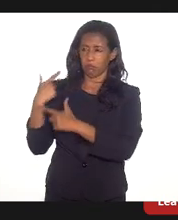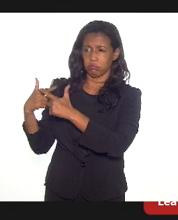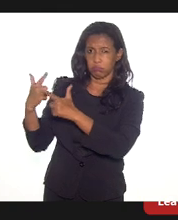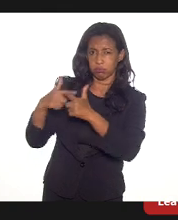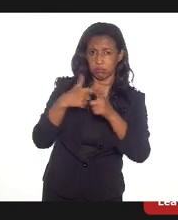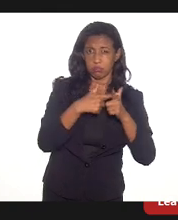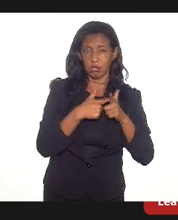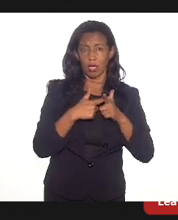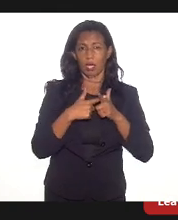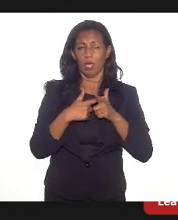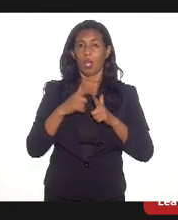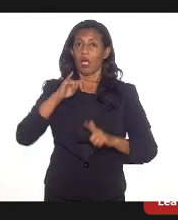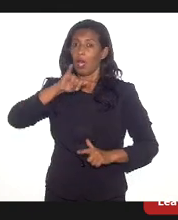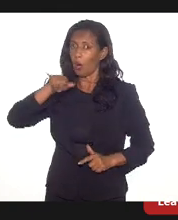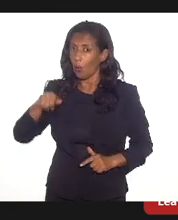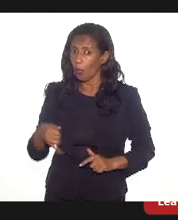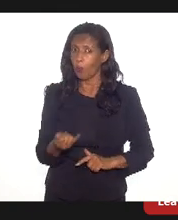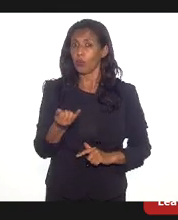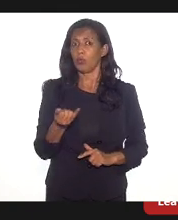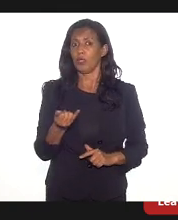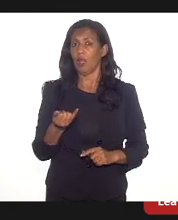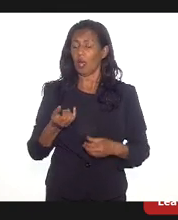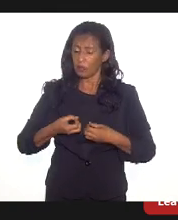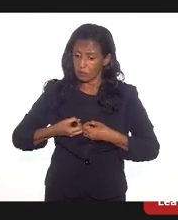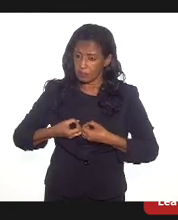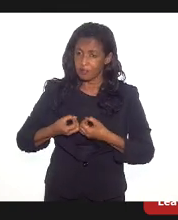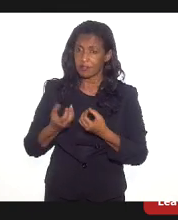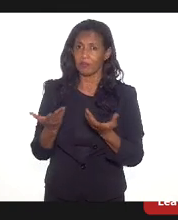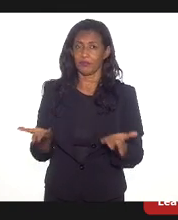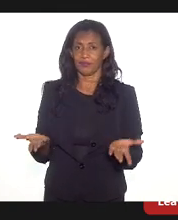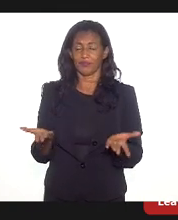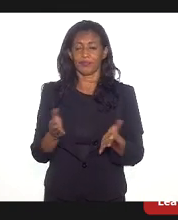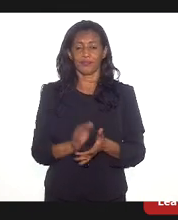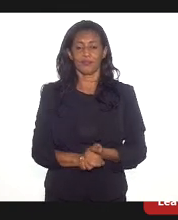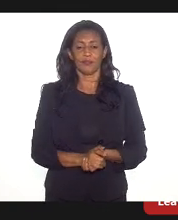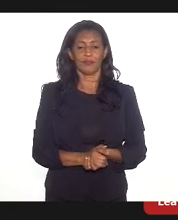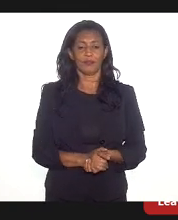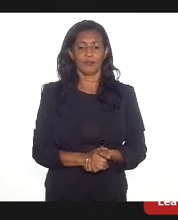oportunidades continuam sendo oferecidas. Agora,